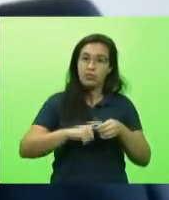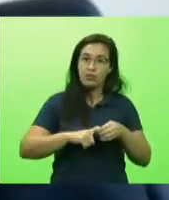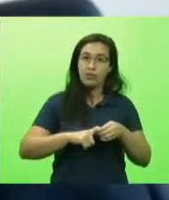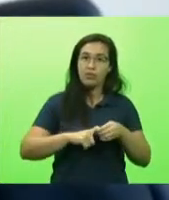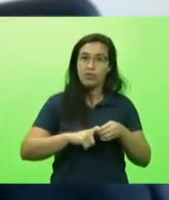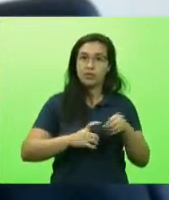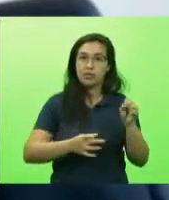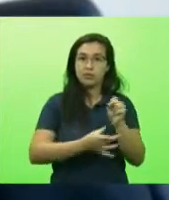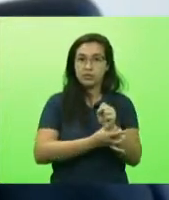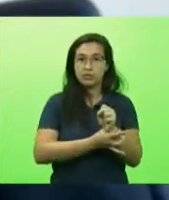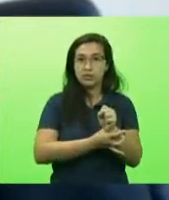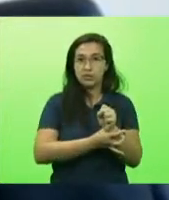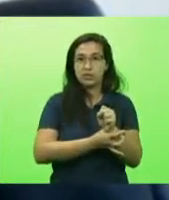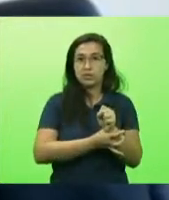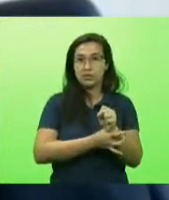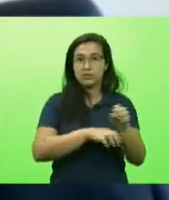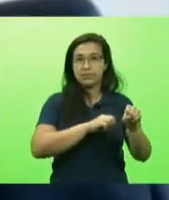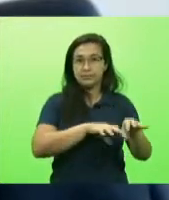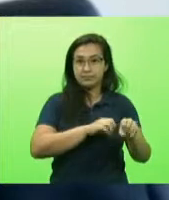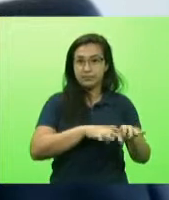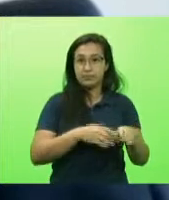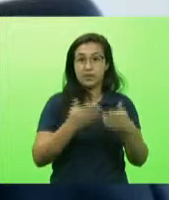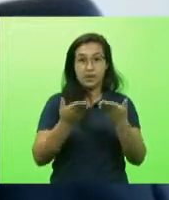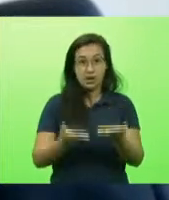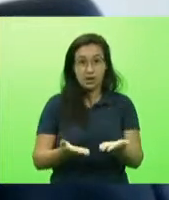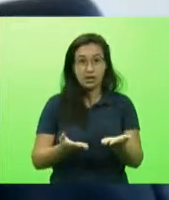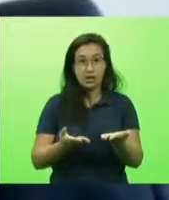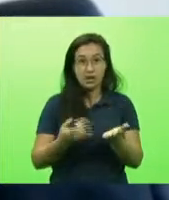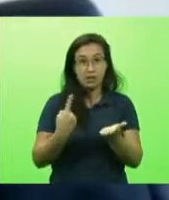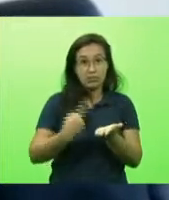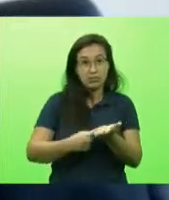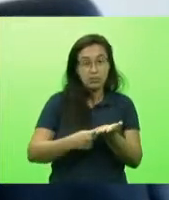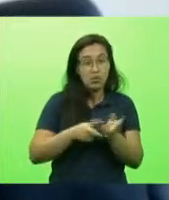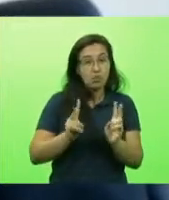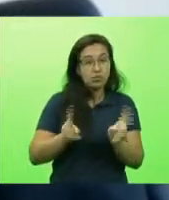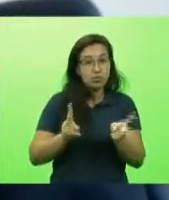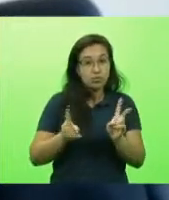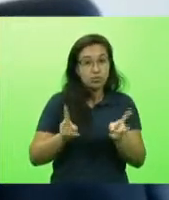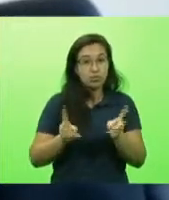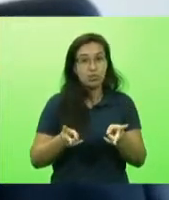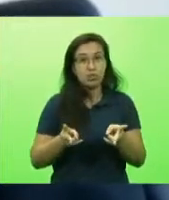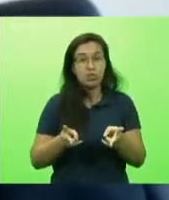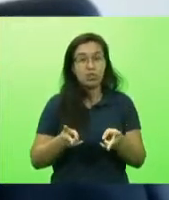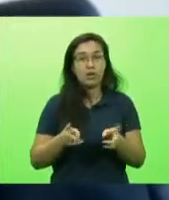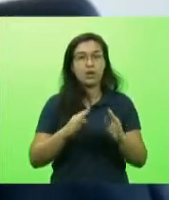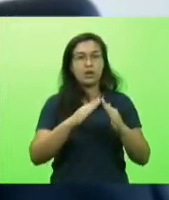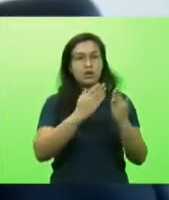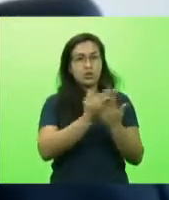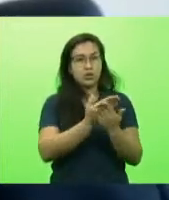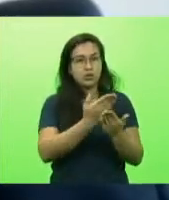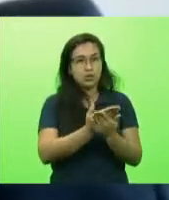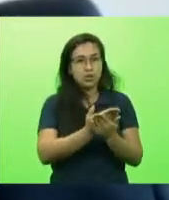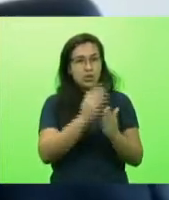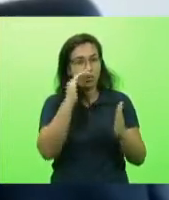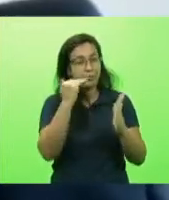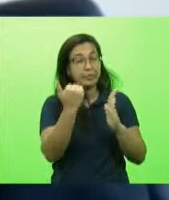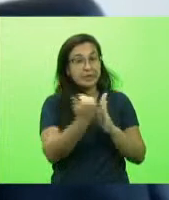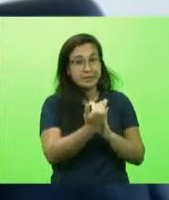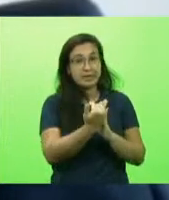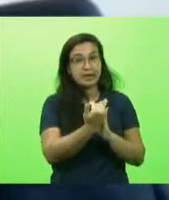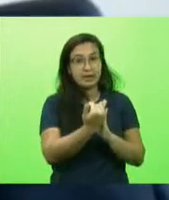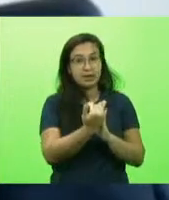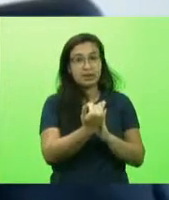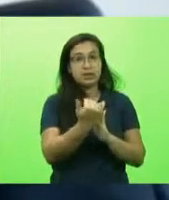aulas e esses protocolos estão valendo as pessoas então as escolas estão utilizando os protocolos e nós sabemos que